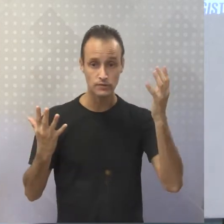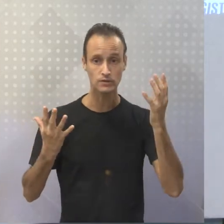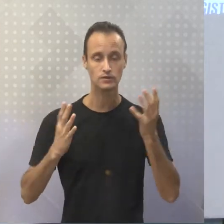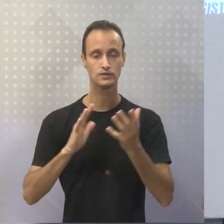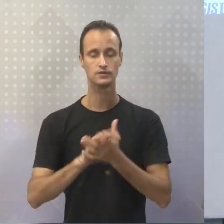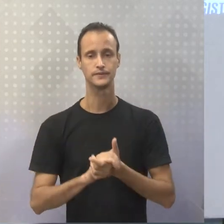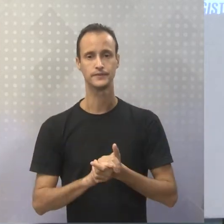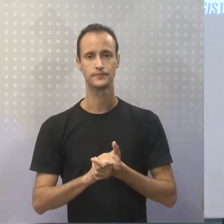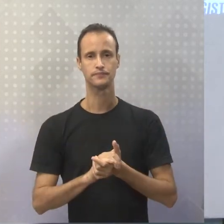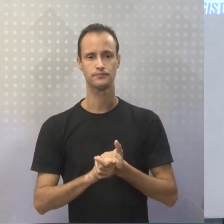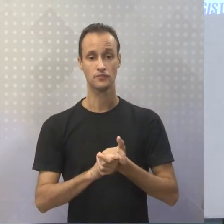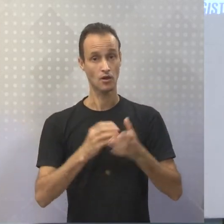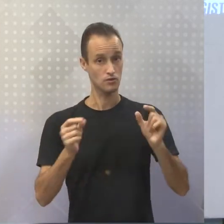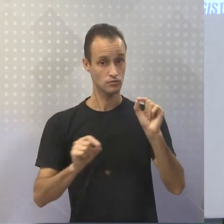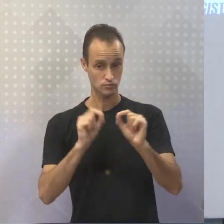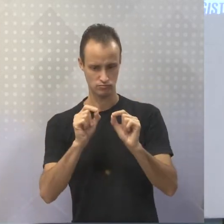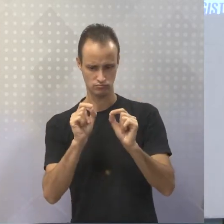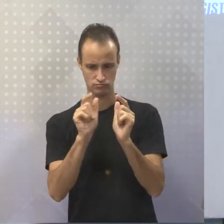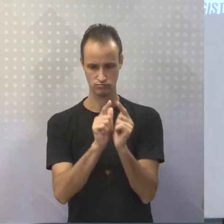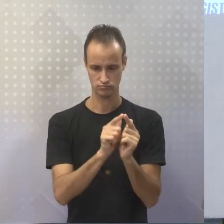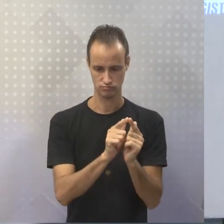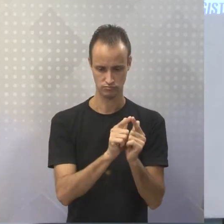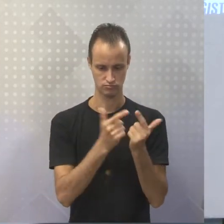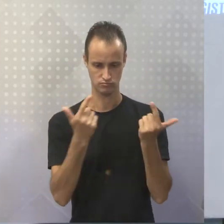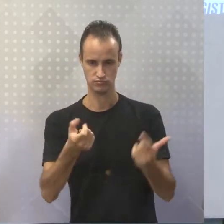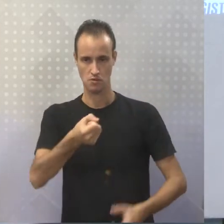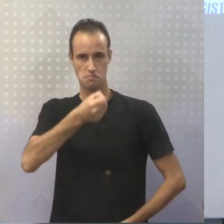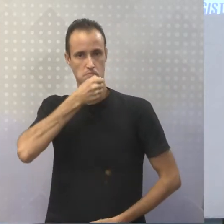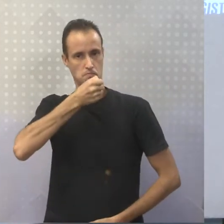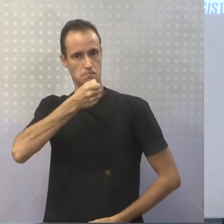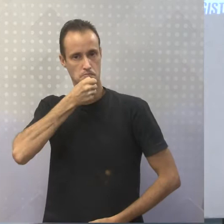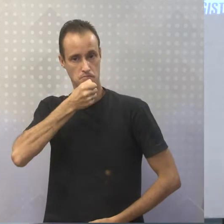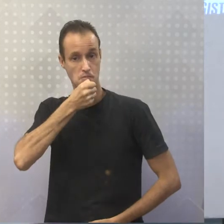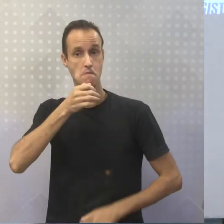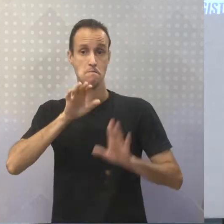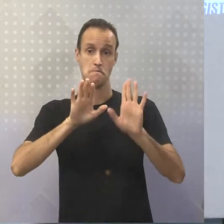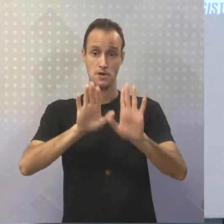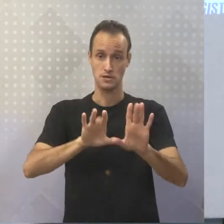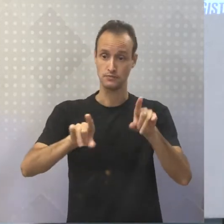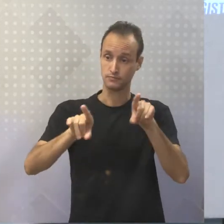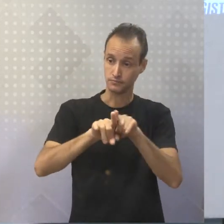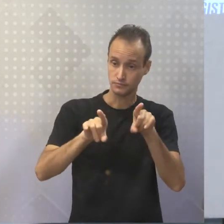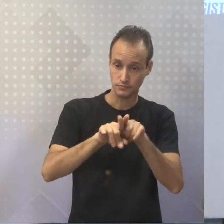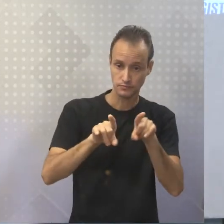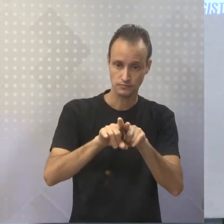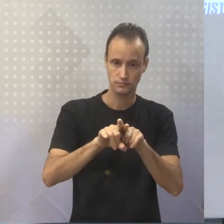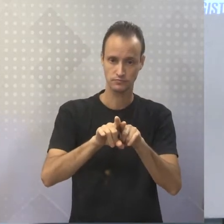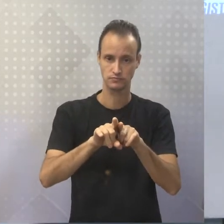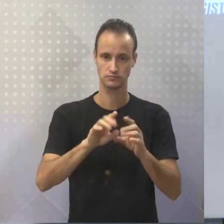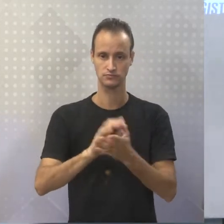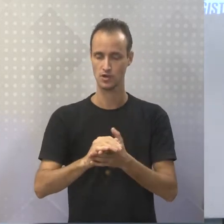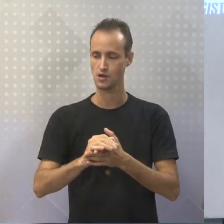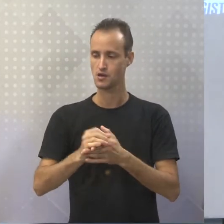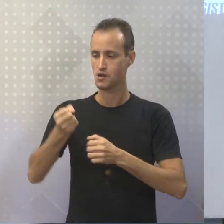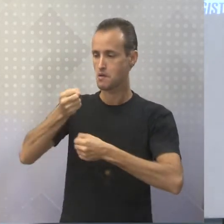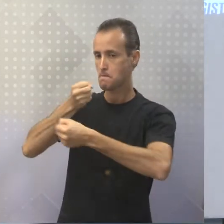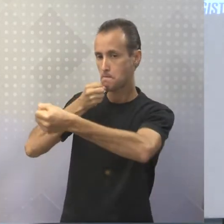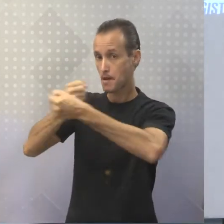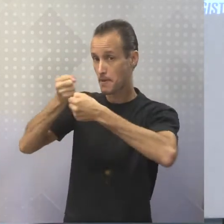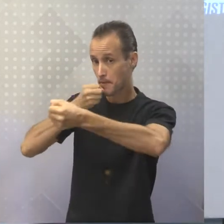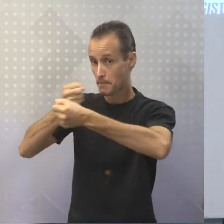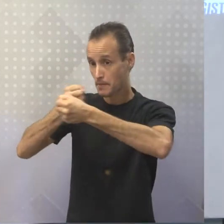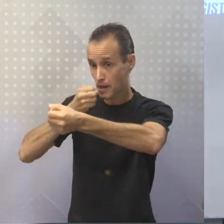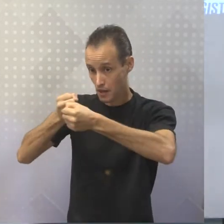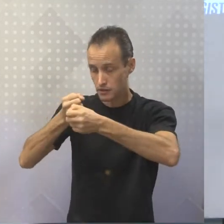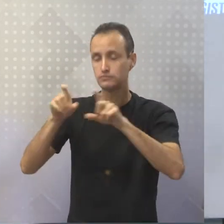expresso pelo repórter, mas a reportagem vai mais além. A gente vai ver isso